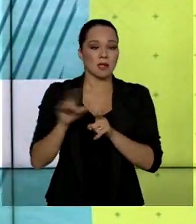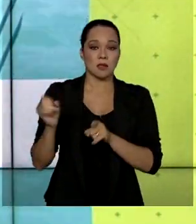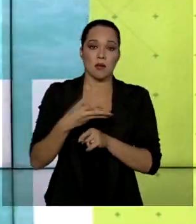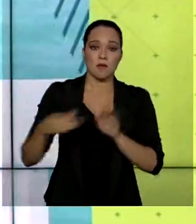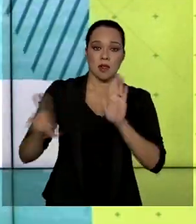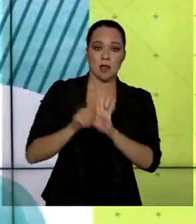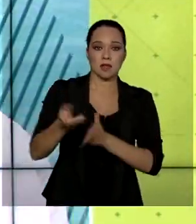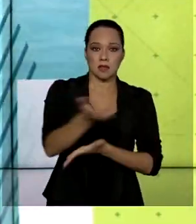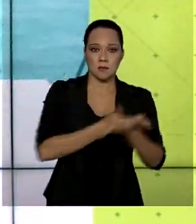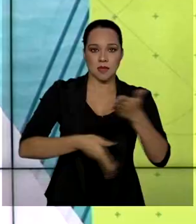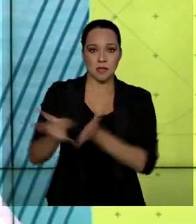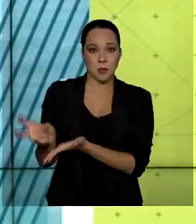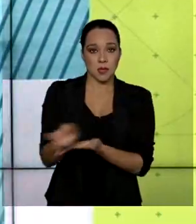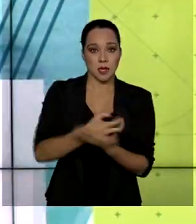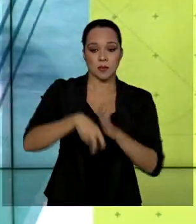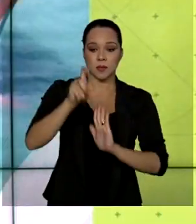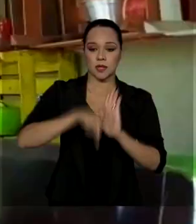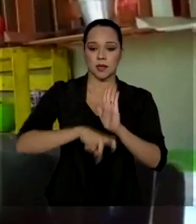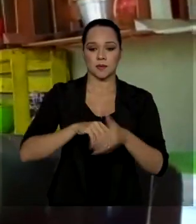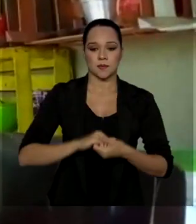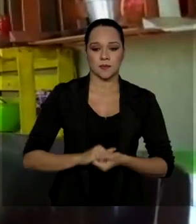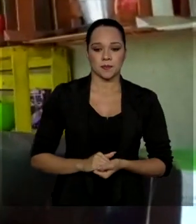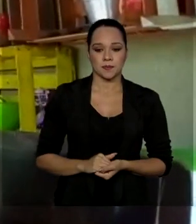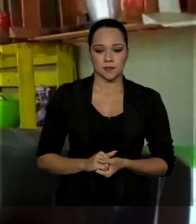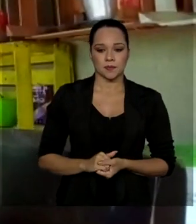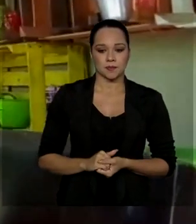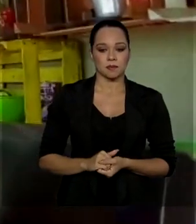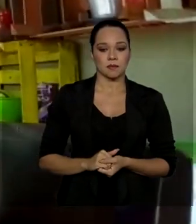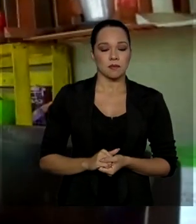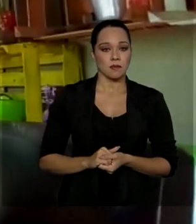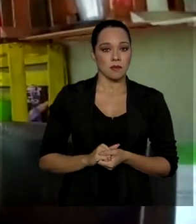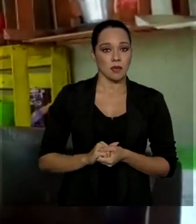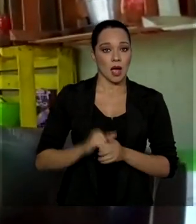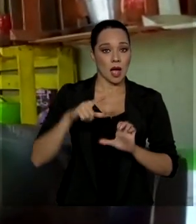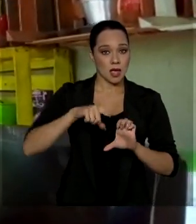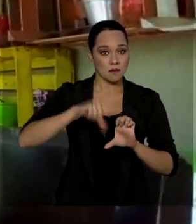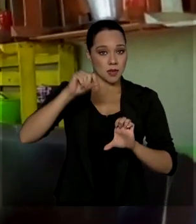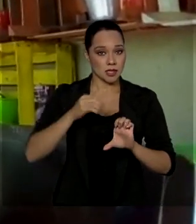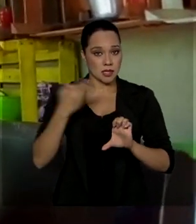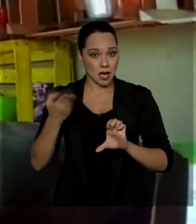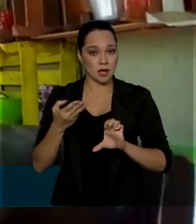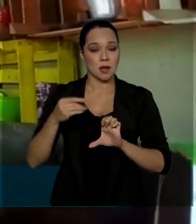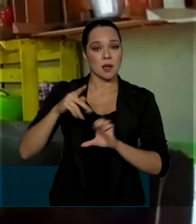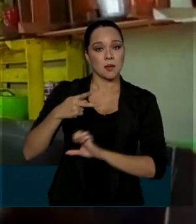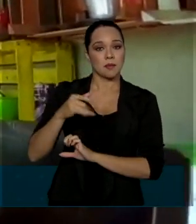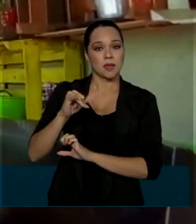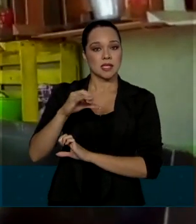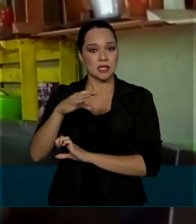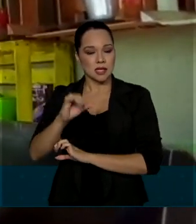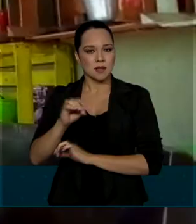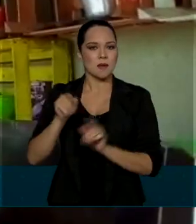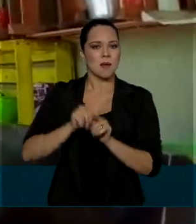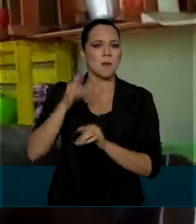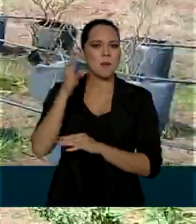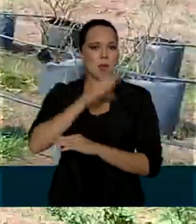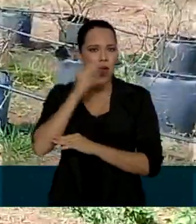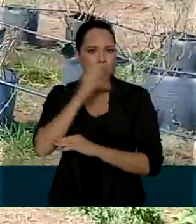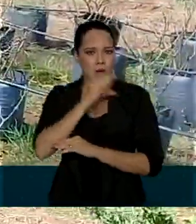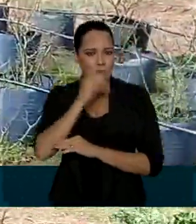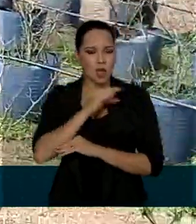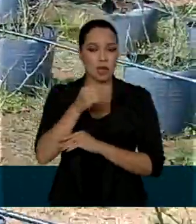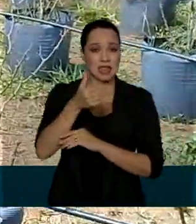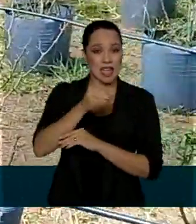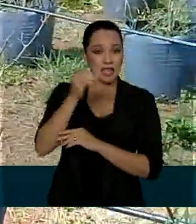transação tributária. A microempresária Priscila produz pimentas há 10 anos em Brasília.